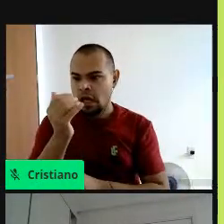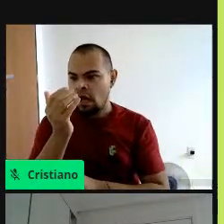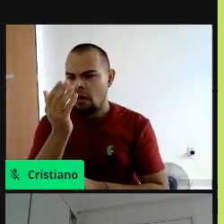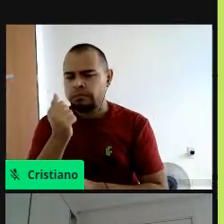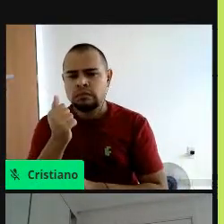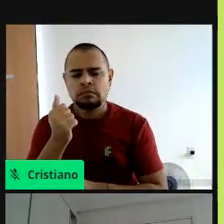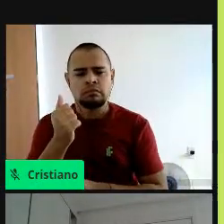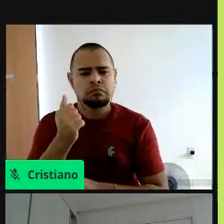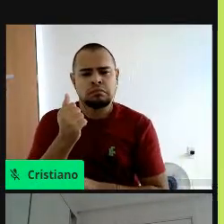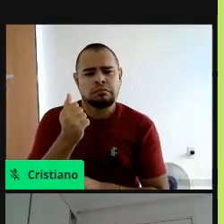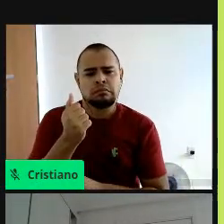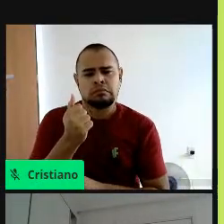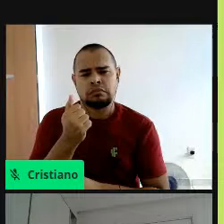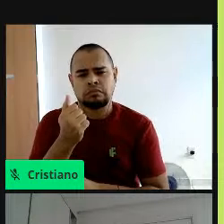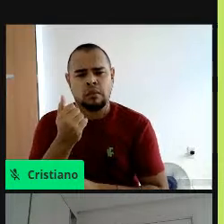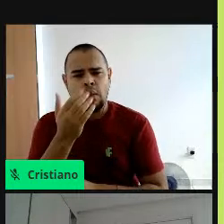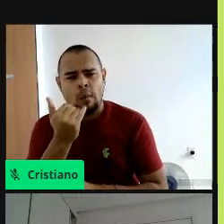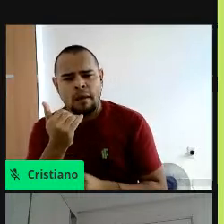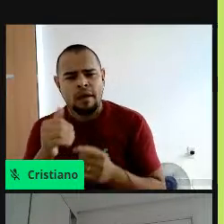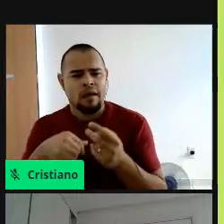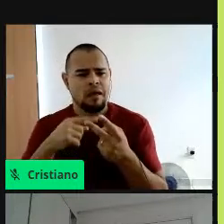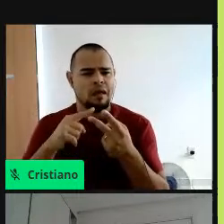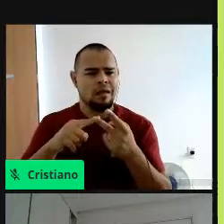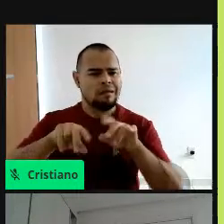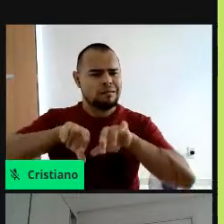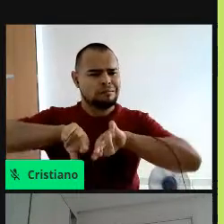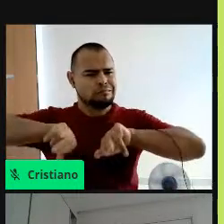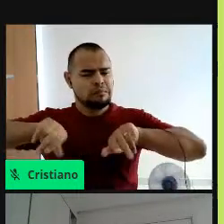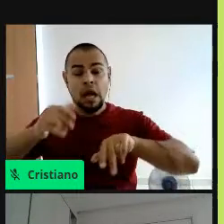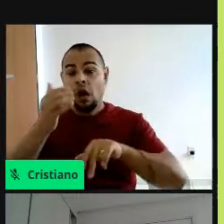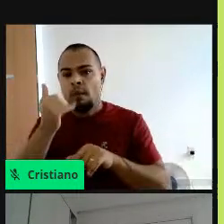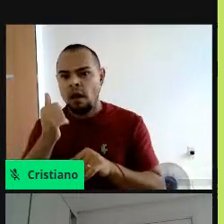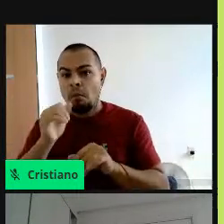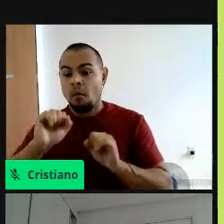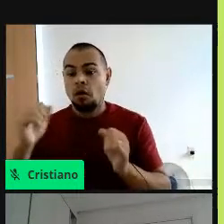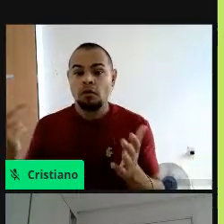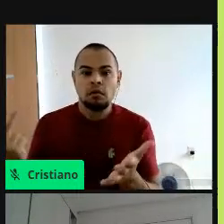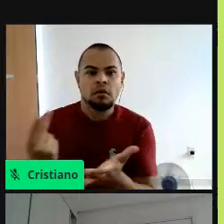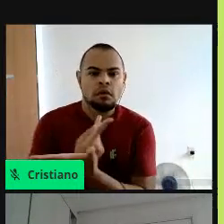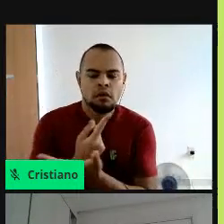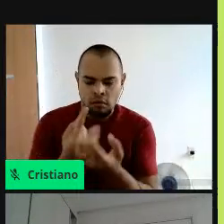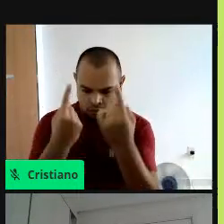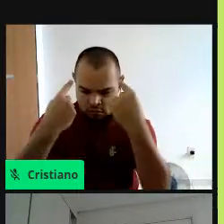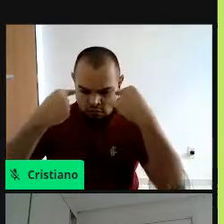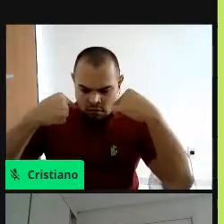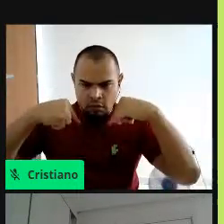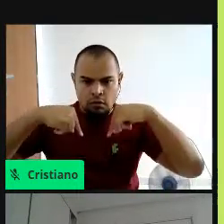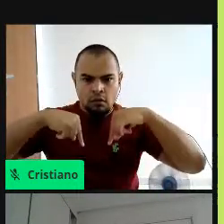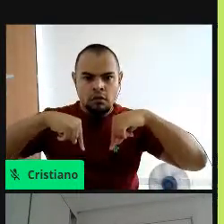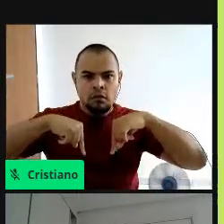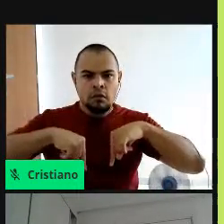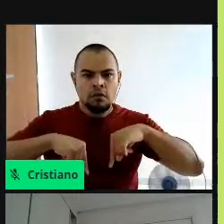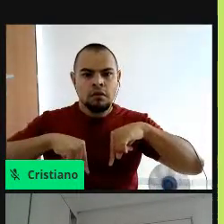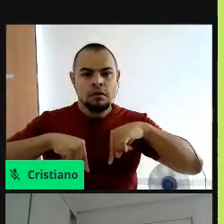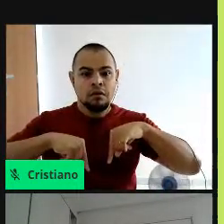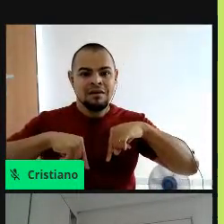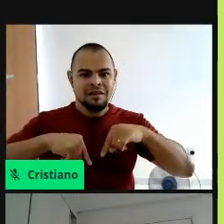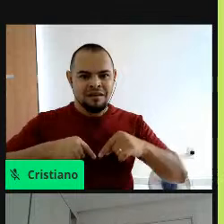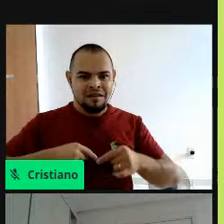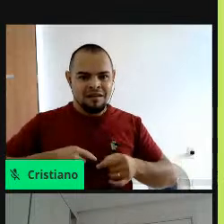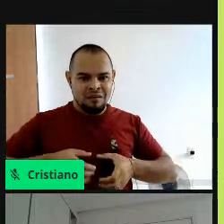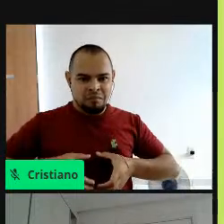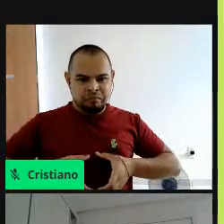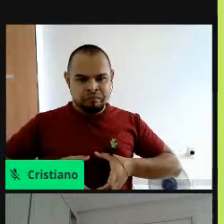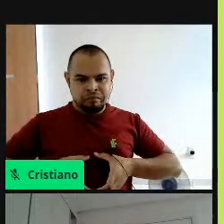por algum insumo, ou até pelo próprio alimento, podem migrar através da parede intestinal, né,